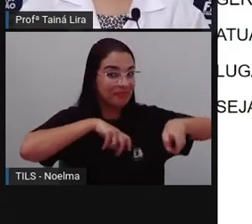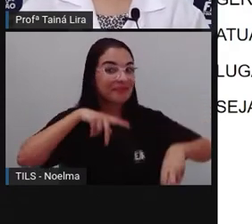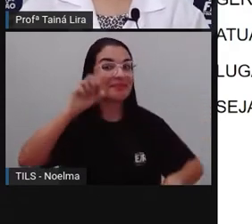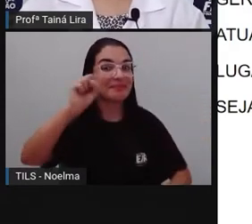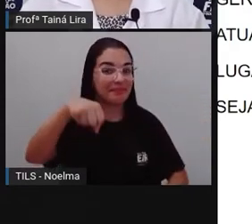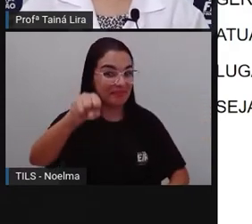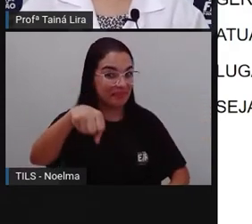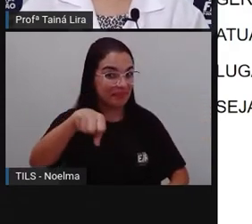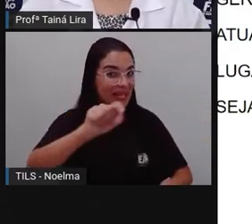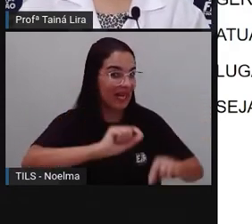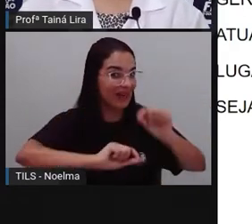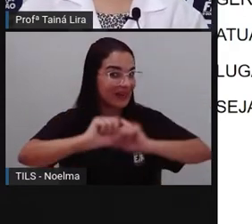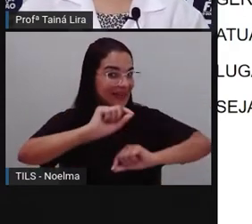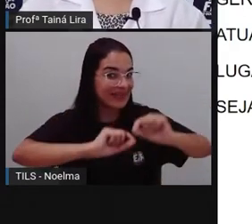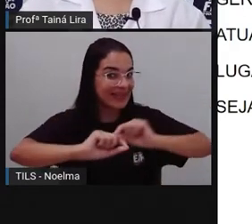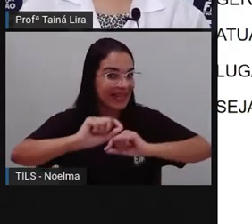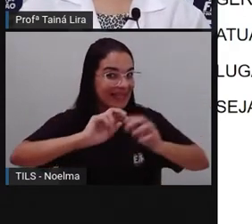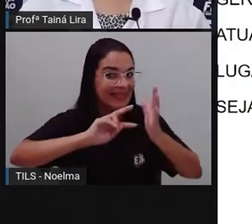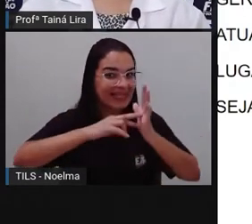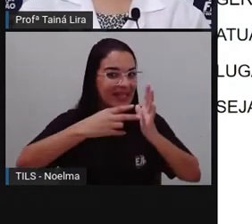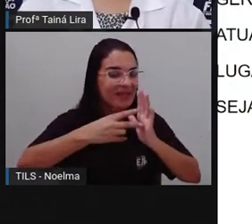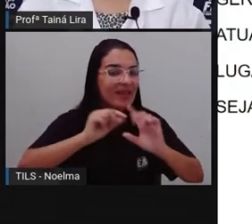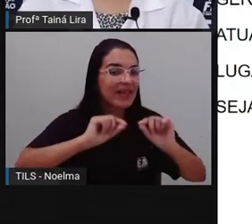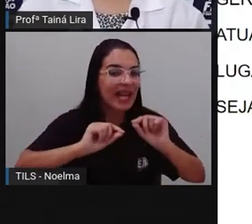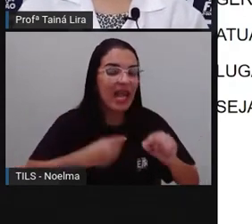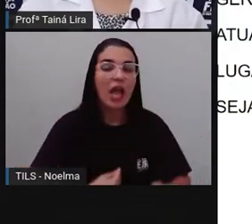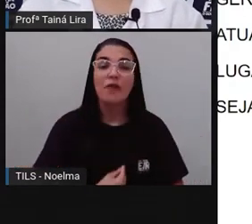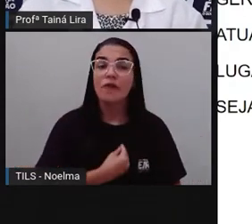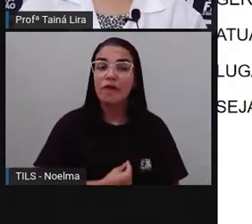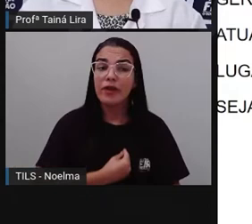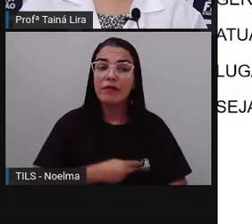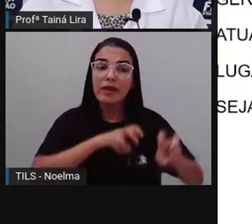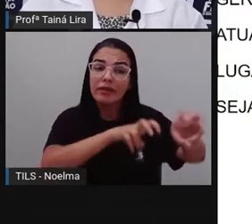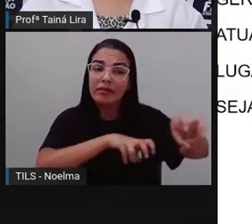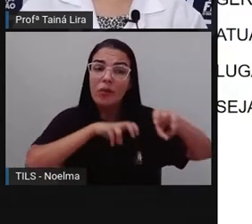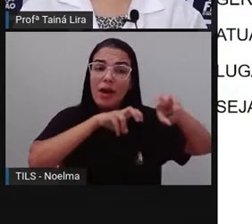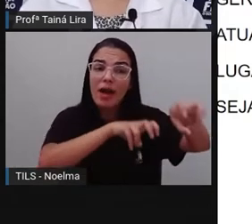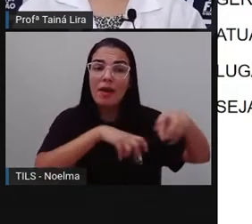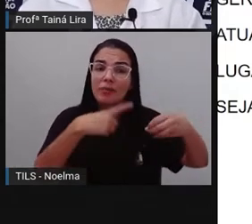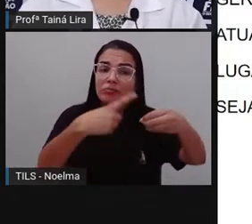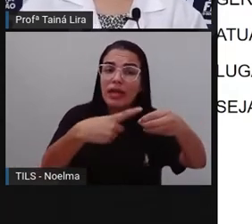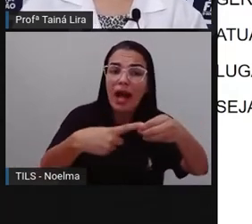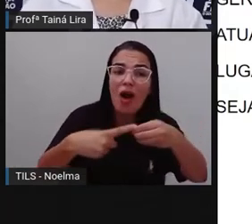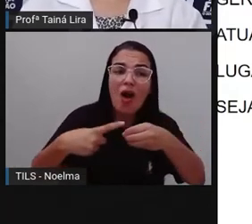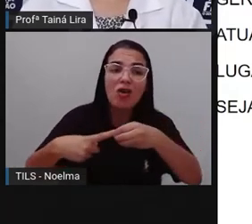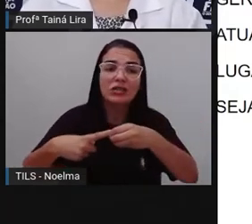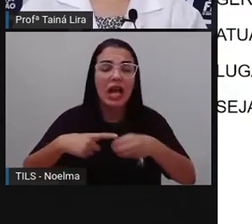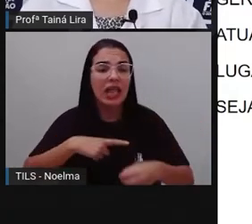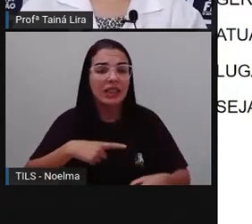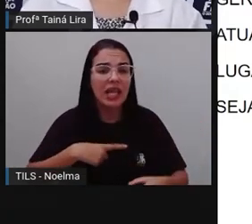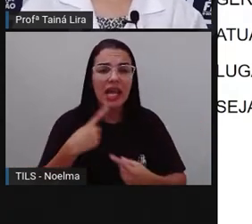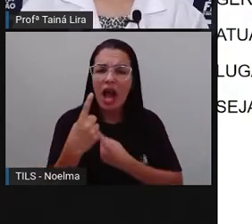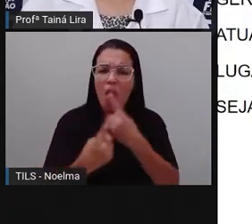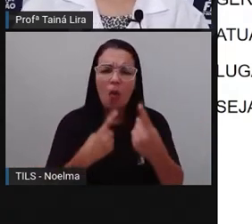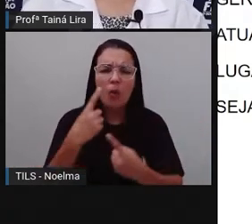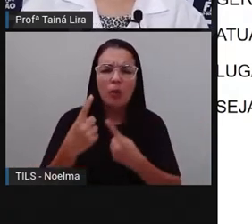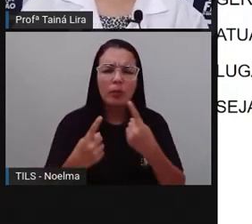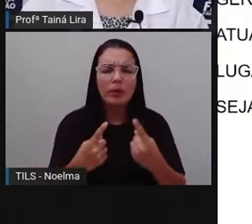aquela que vive no campo, tá? Ela tem alguns hábitos diferentes dos nossos.